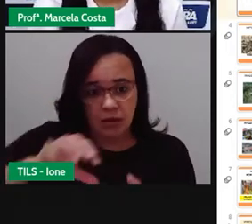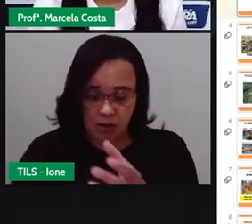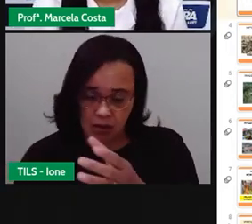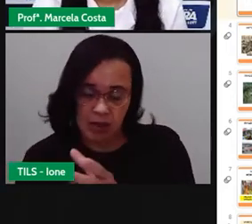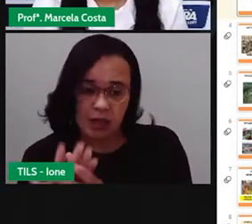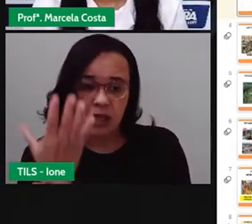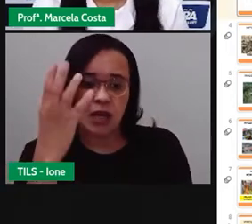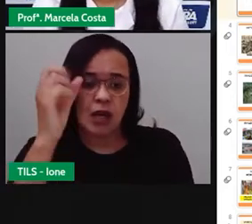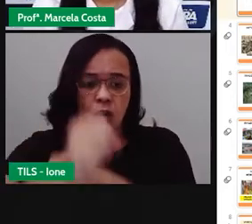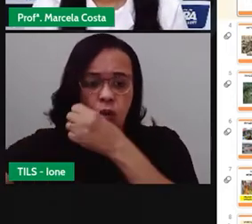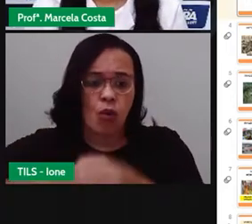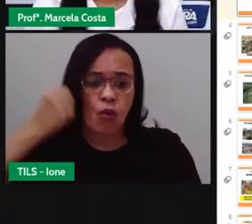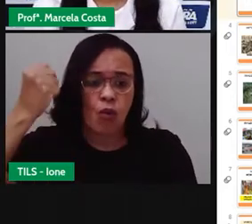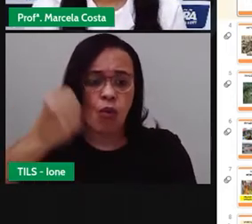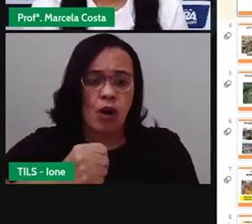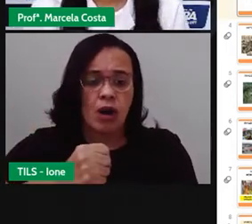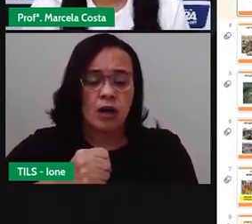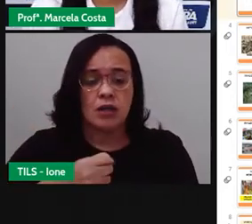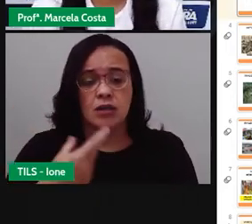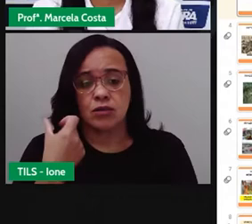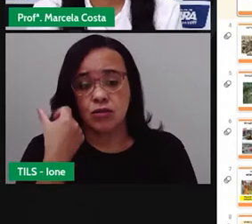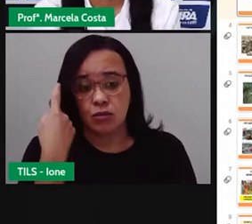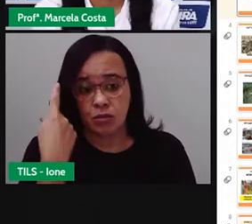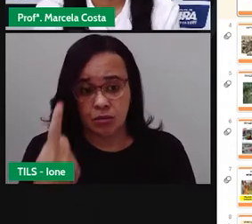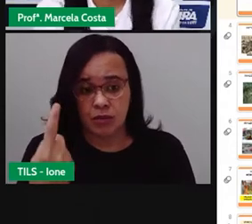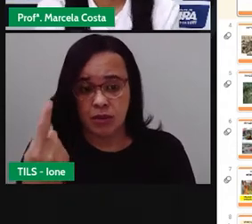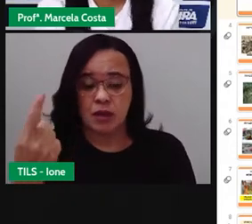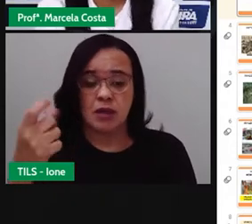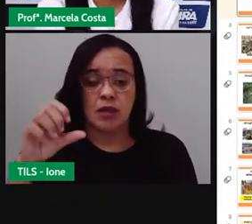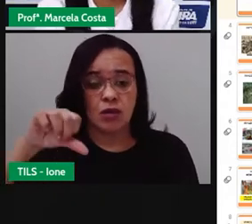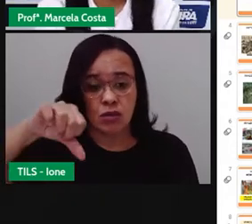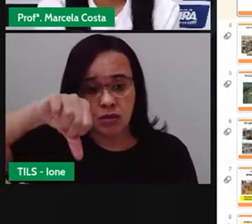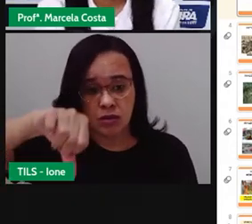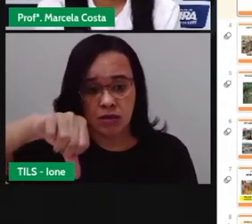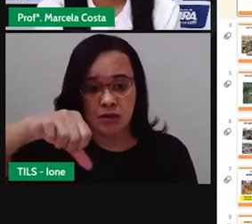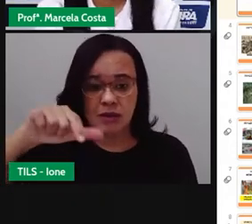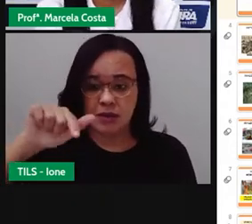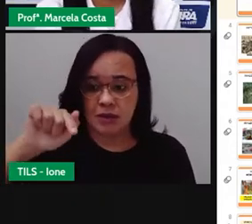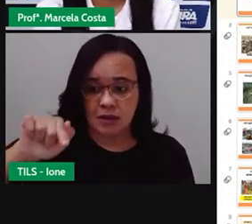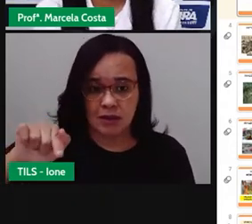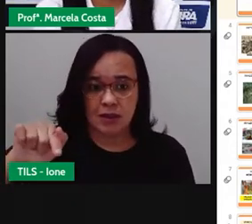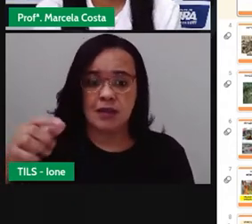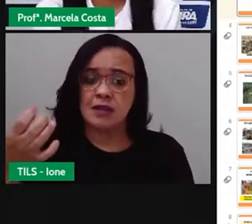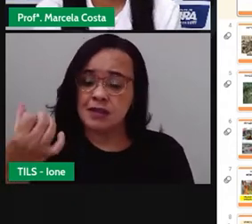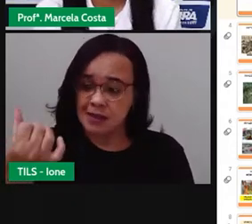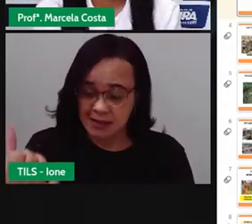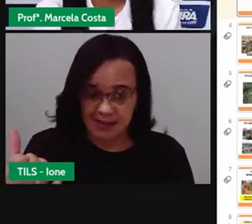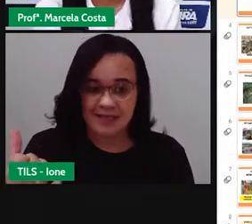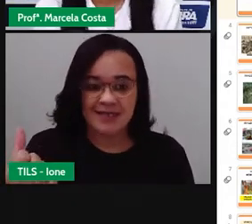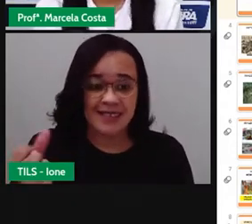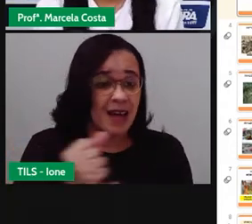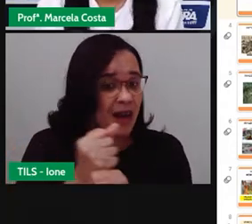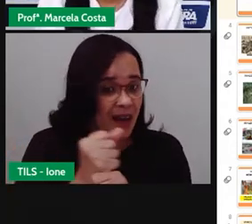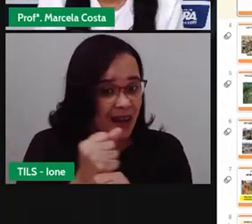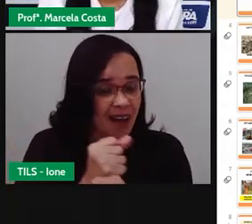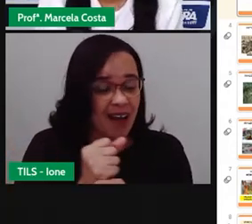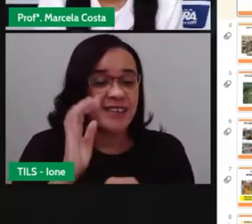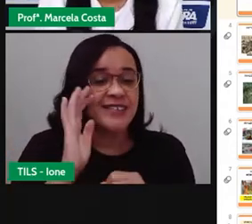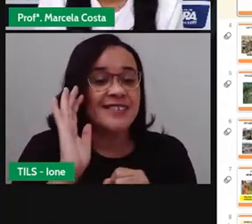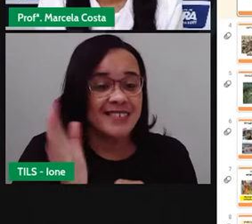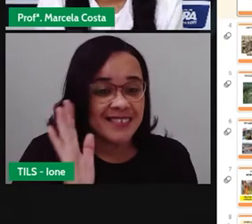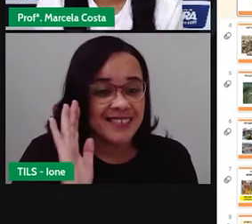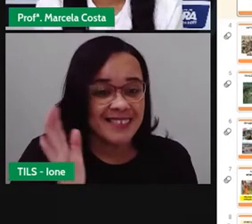1976. e fez. Então, tem muito tempo. Mas,